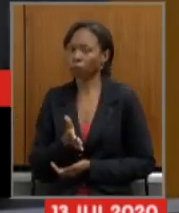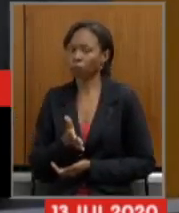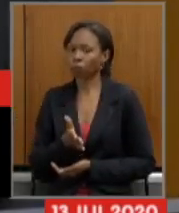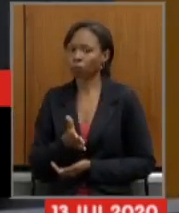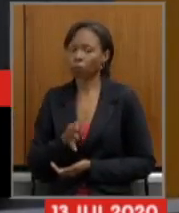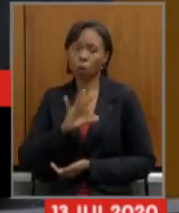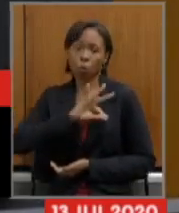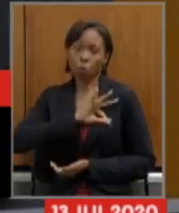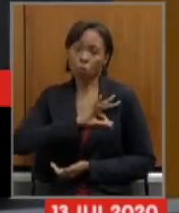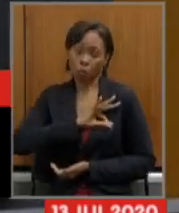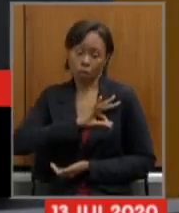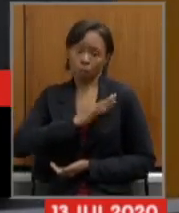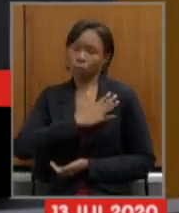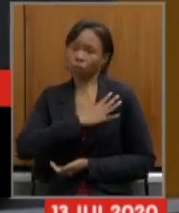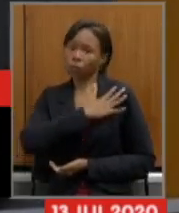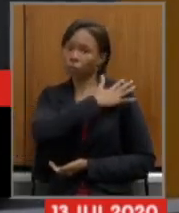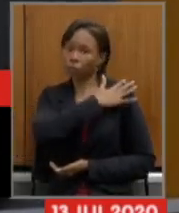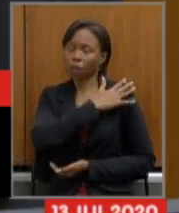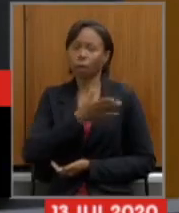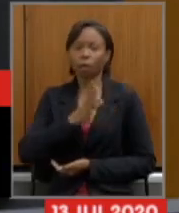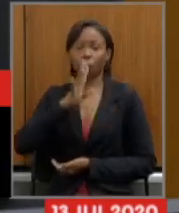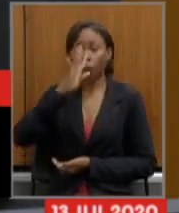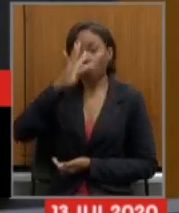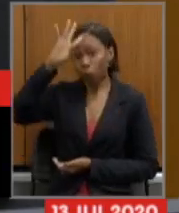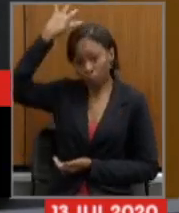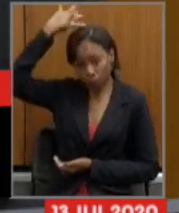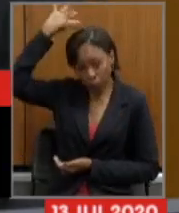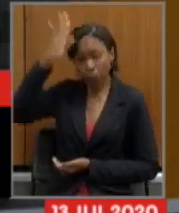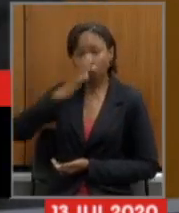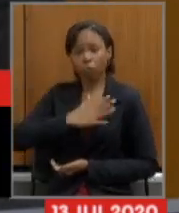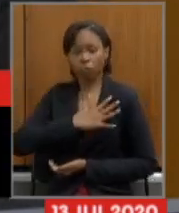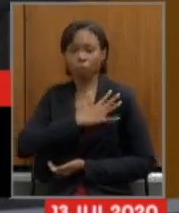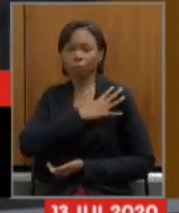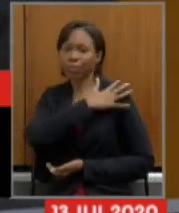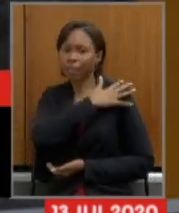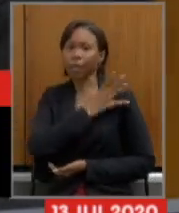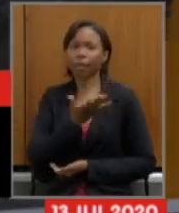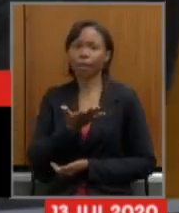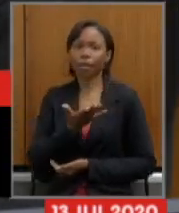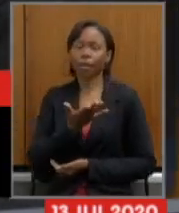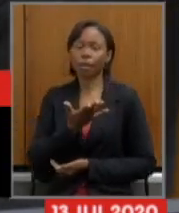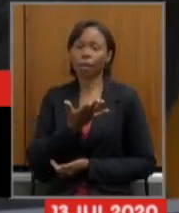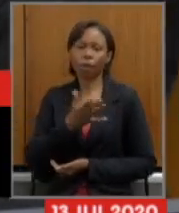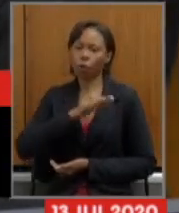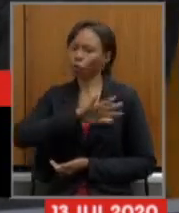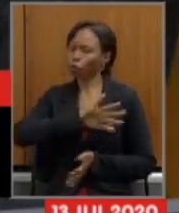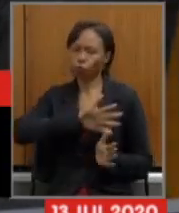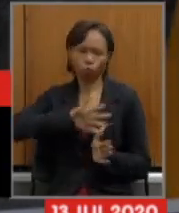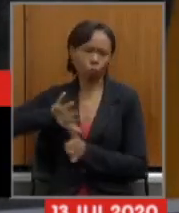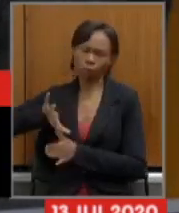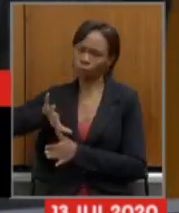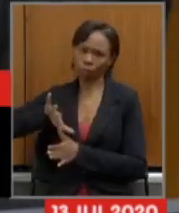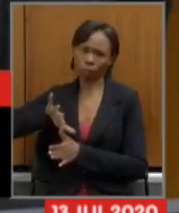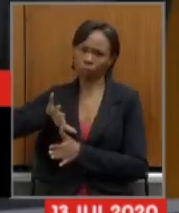policial militar, bombeiro militar está fora desta reforma.